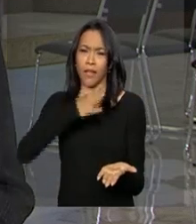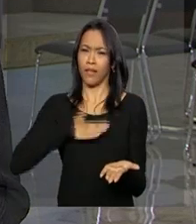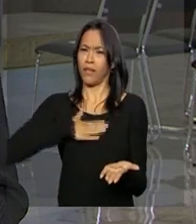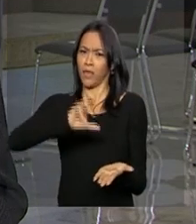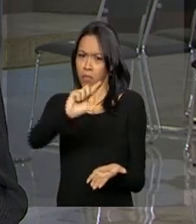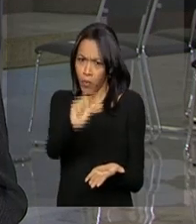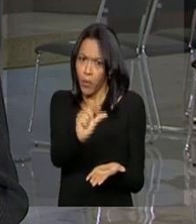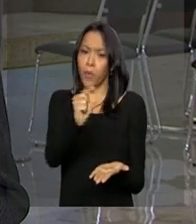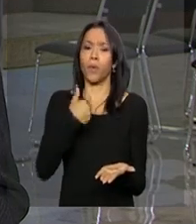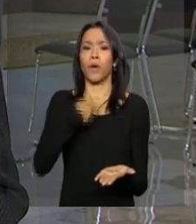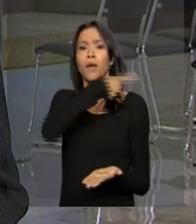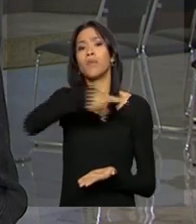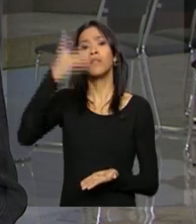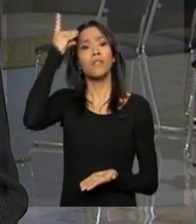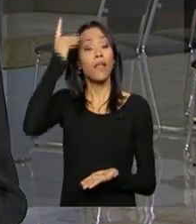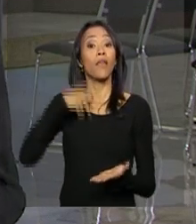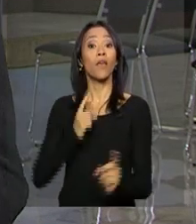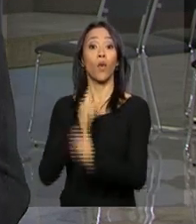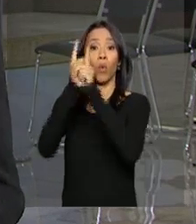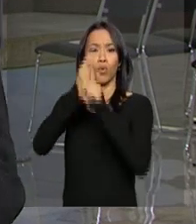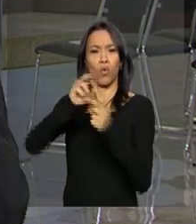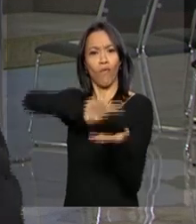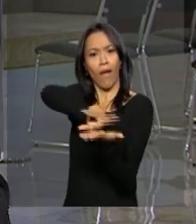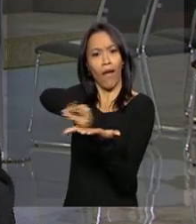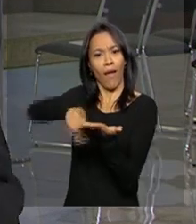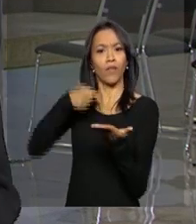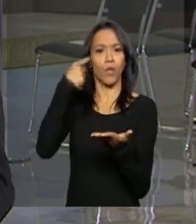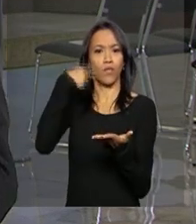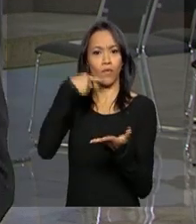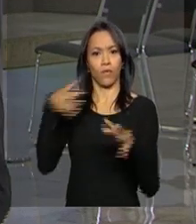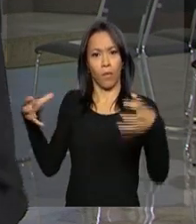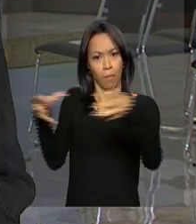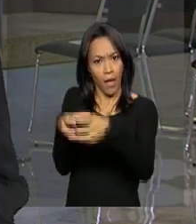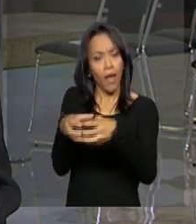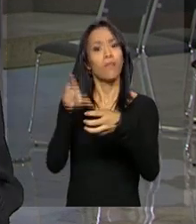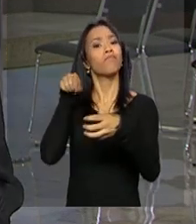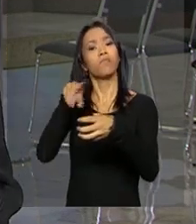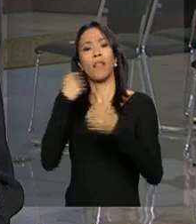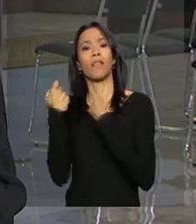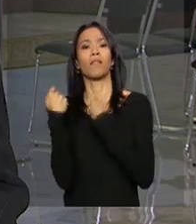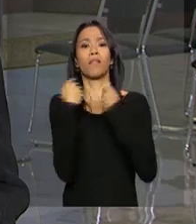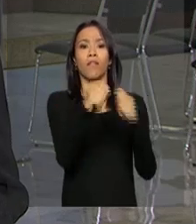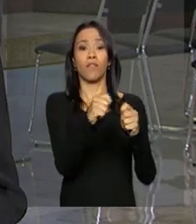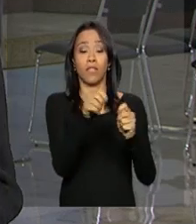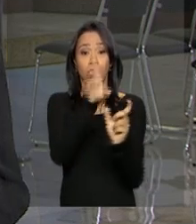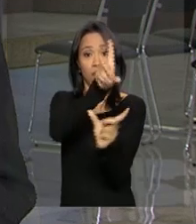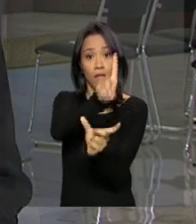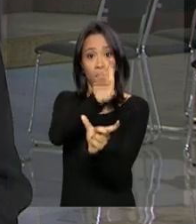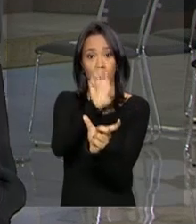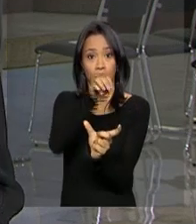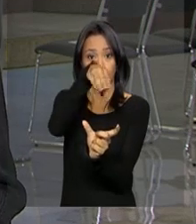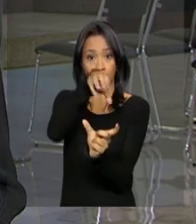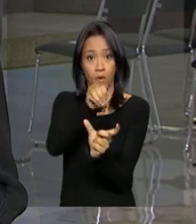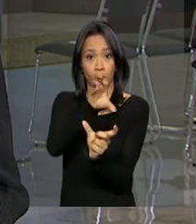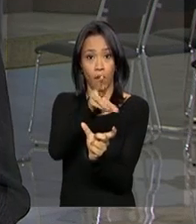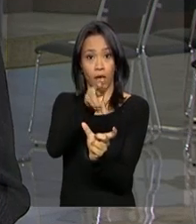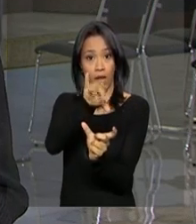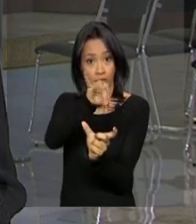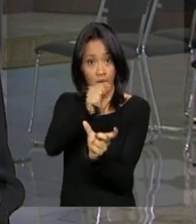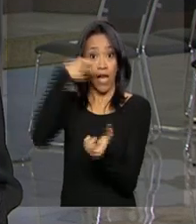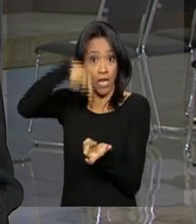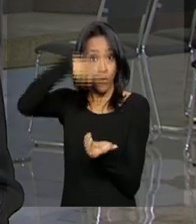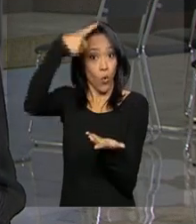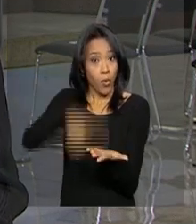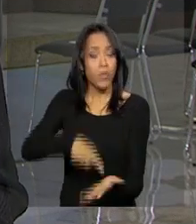a pouco, tem um encontro com os juristas pela legalidade e em defesa da democracia. Esse encontro está